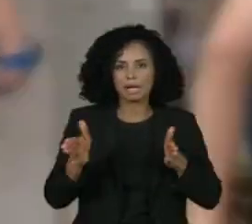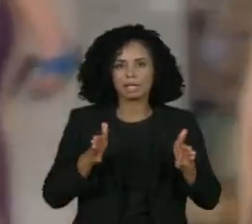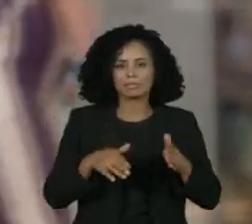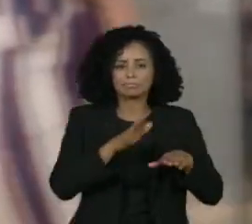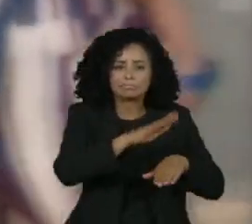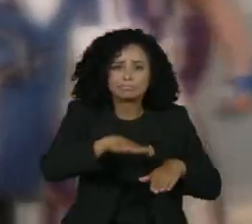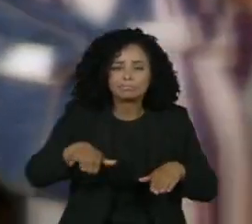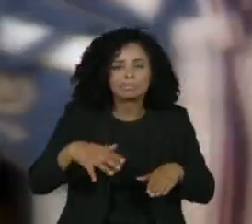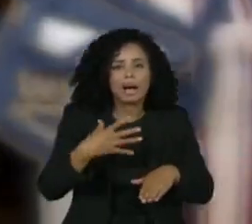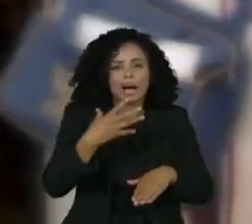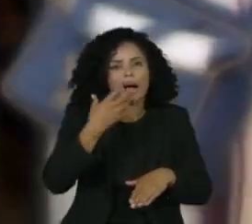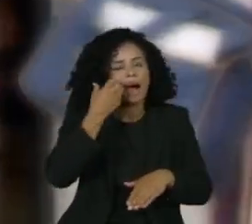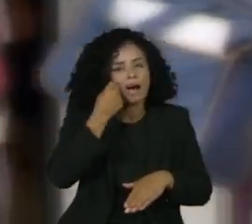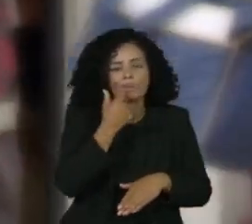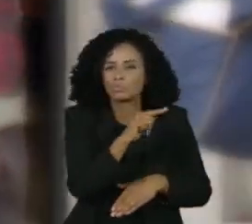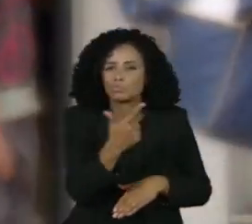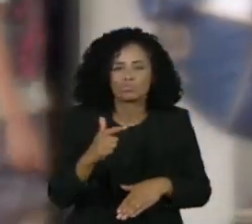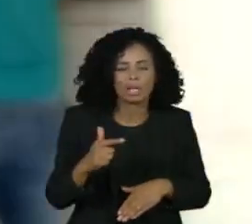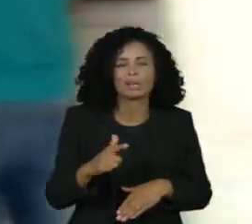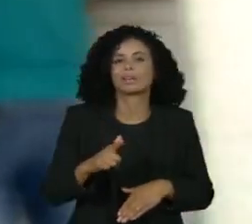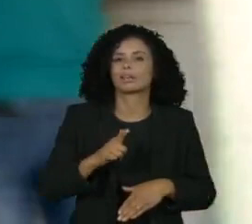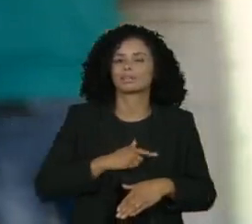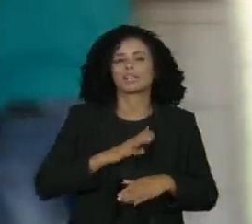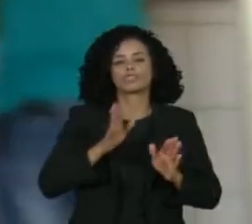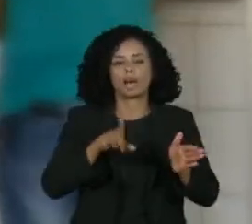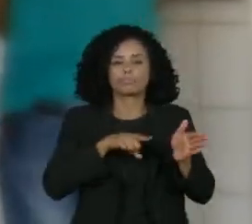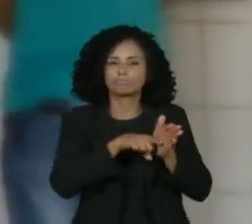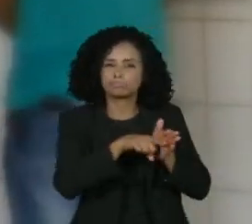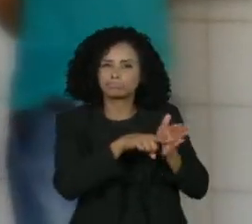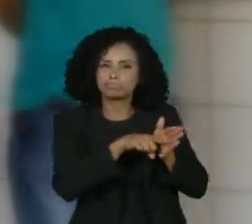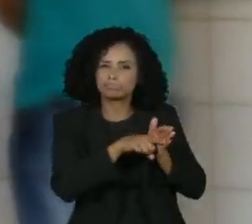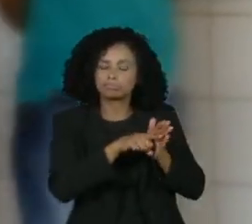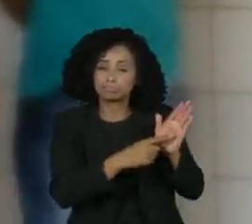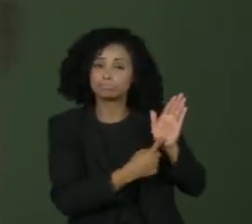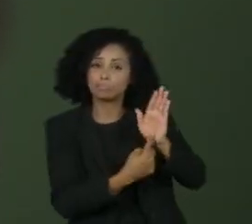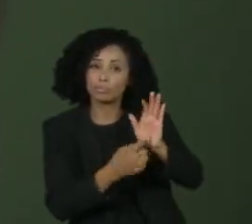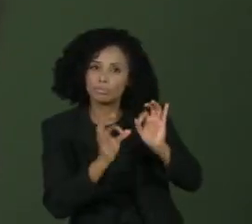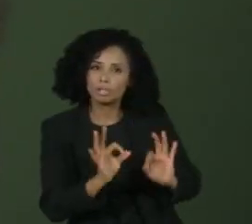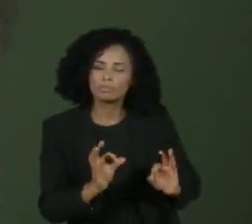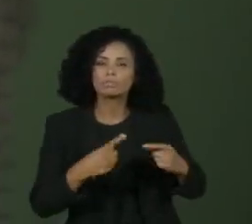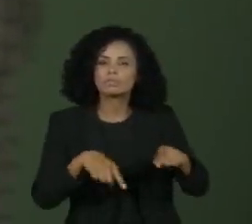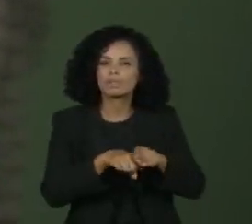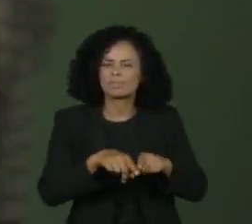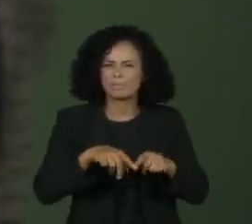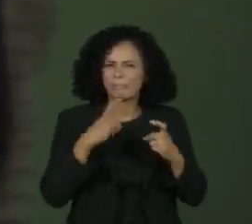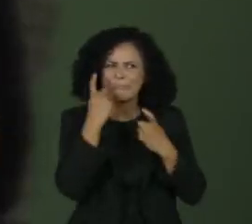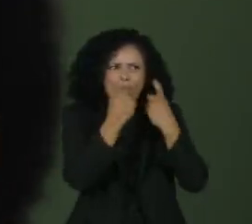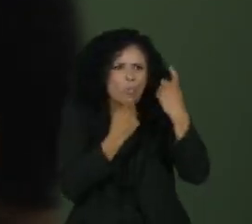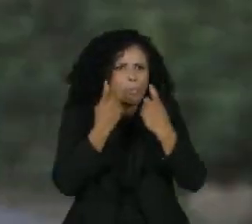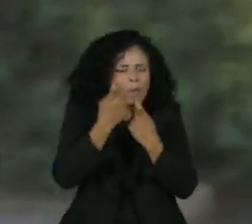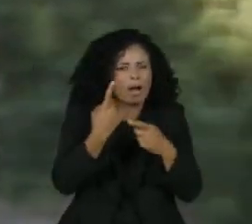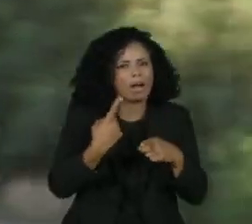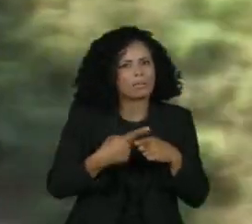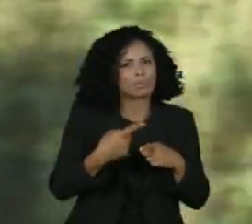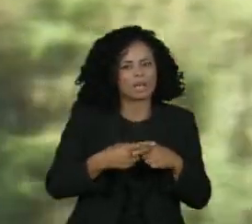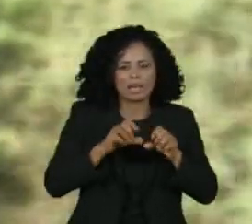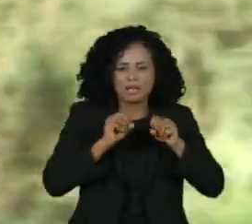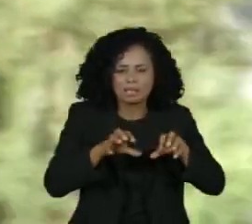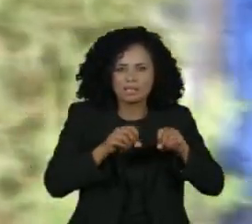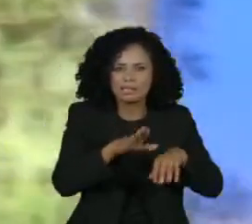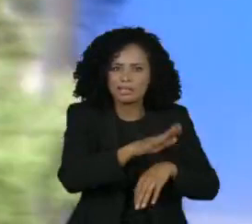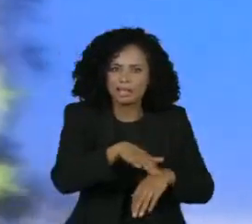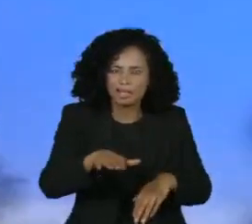órfãos, segundo dados do IPE, o Instituto de Pesquisa Econômica Aplicada. O saldo preocupante também chega ao ensino. O